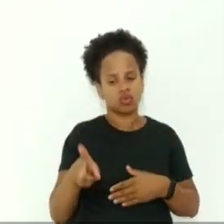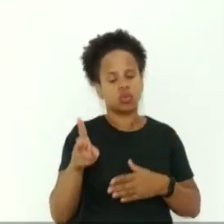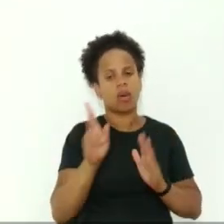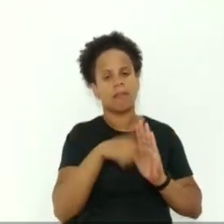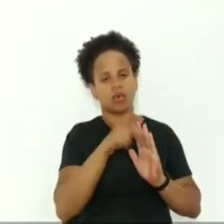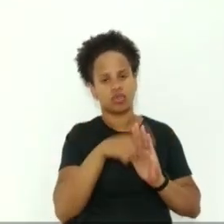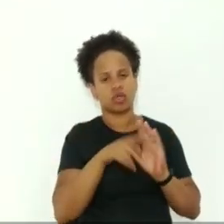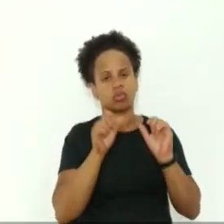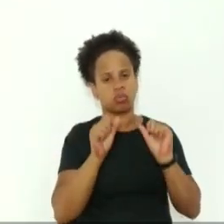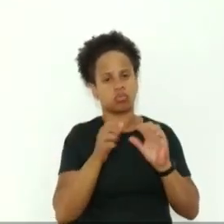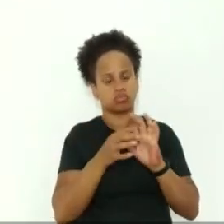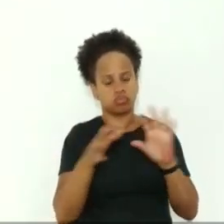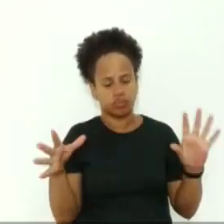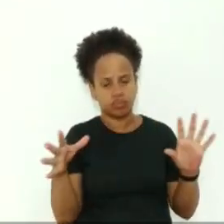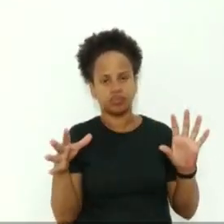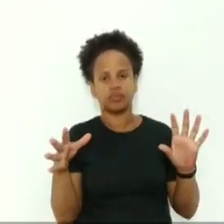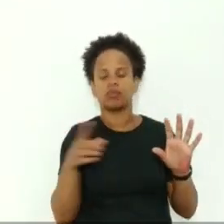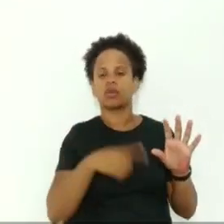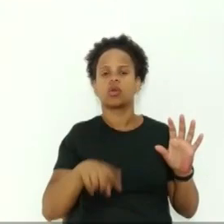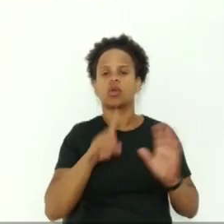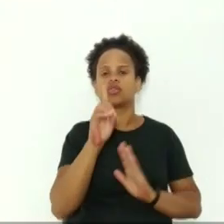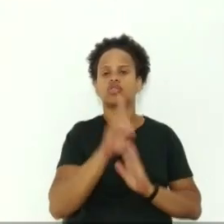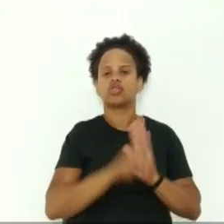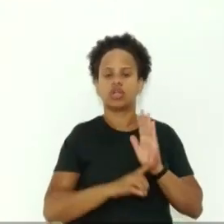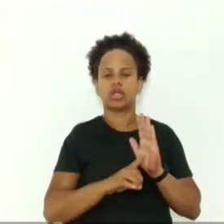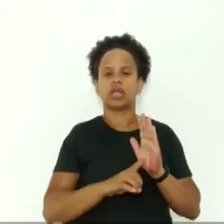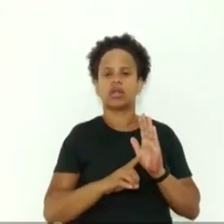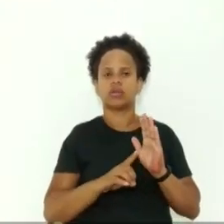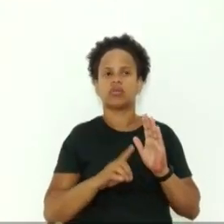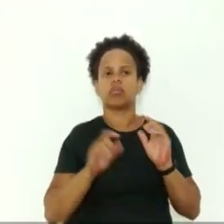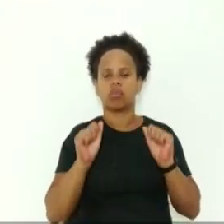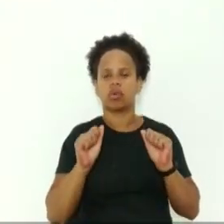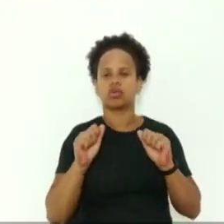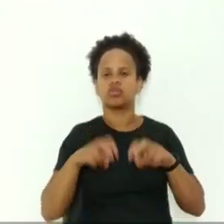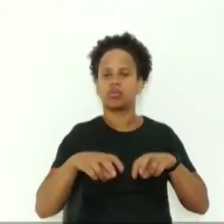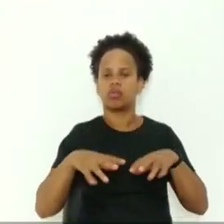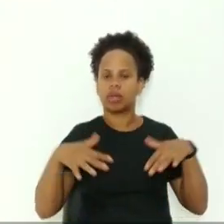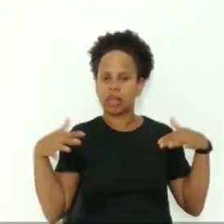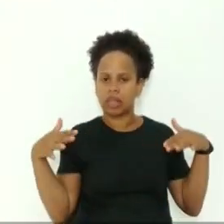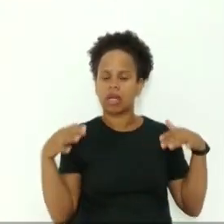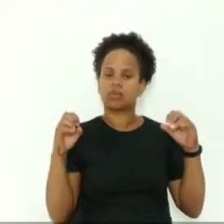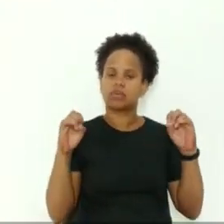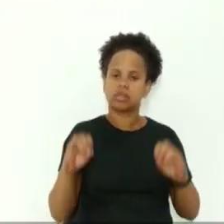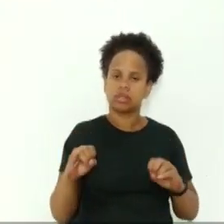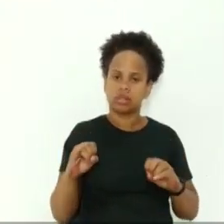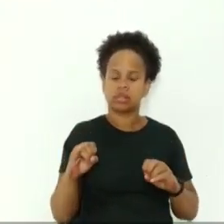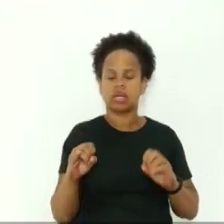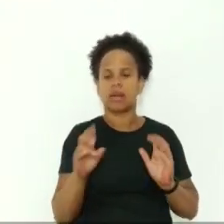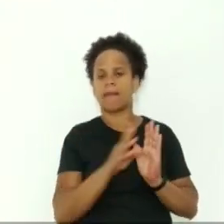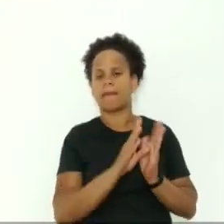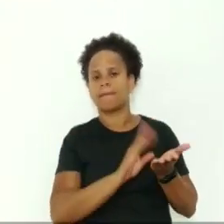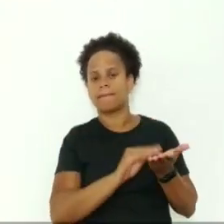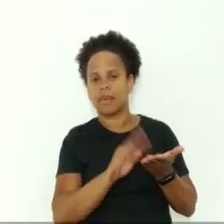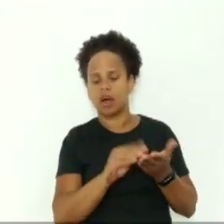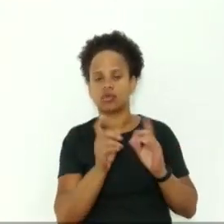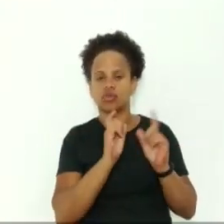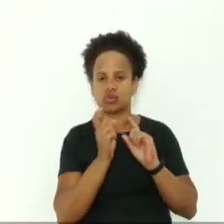reservando nosso direito de manifestação em plenário quando este constar da pauta de discussões.